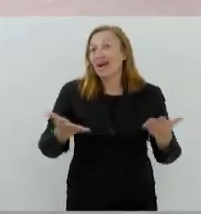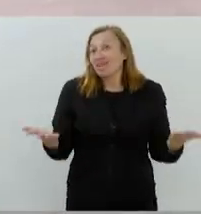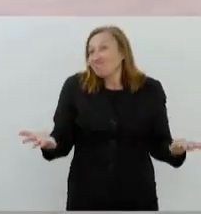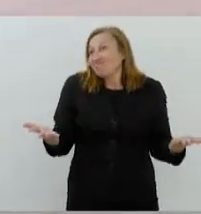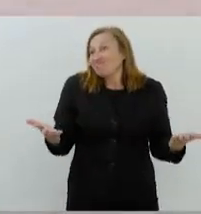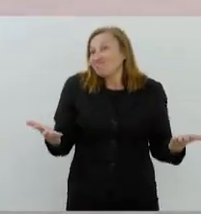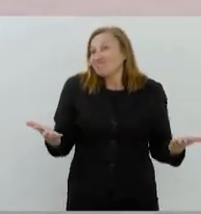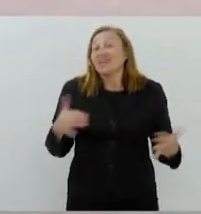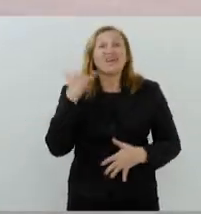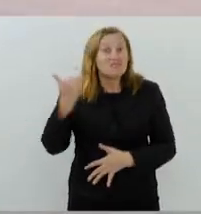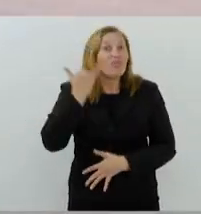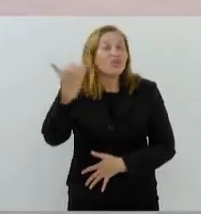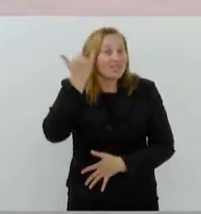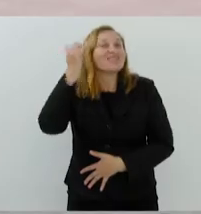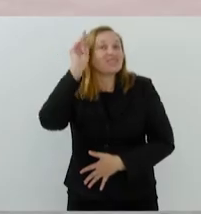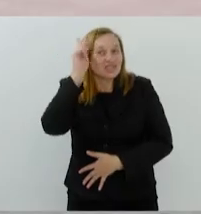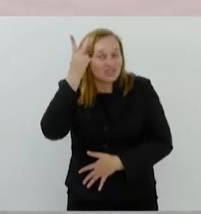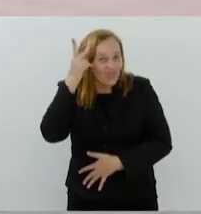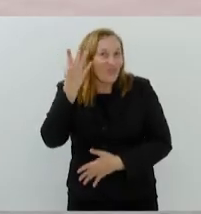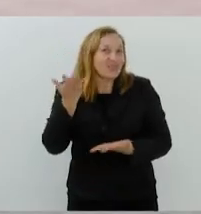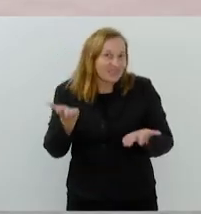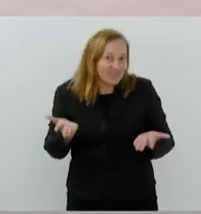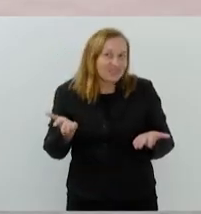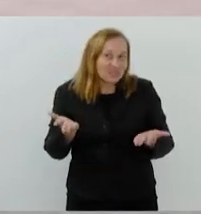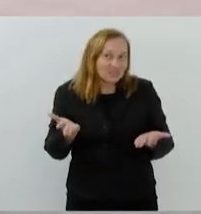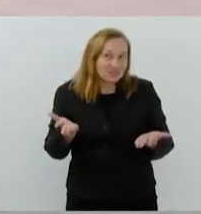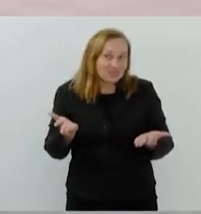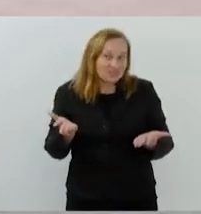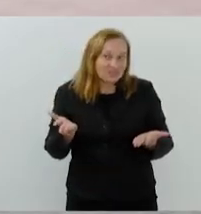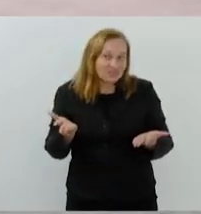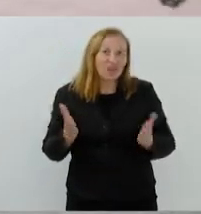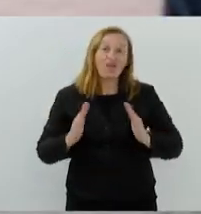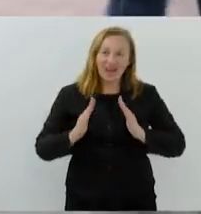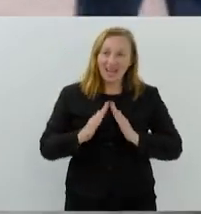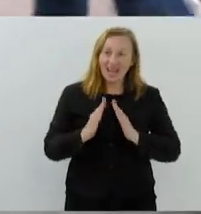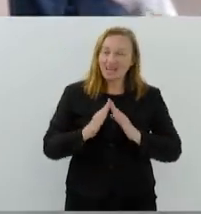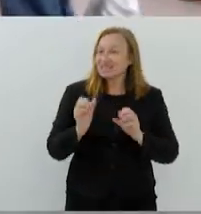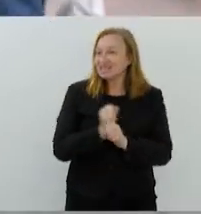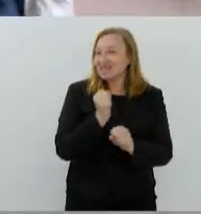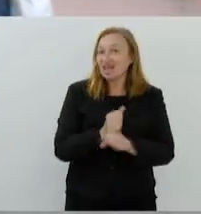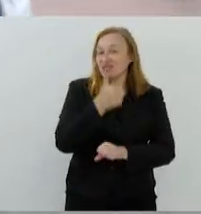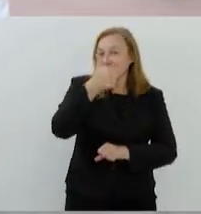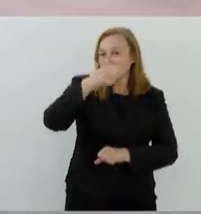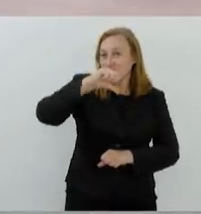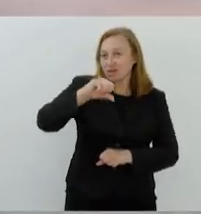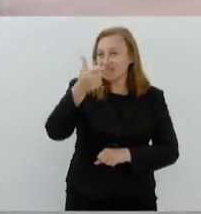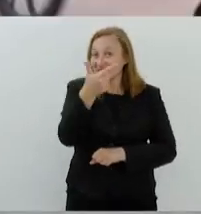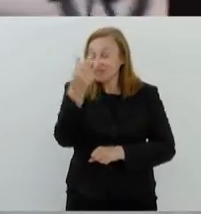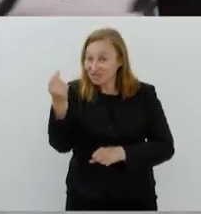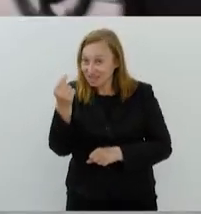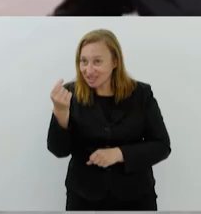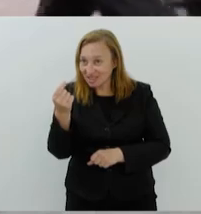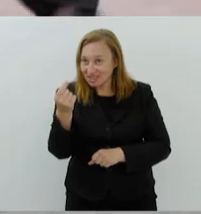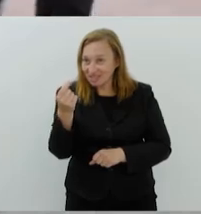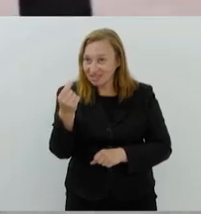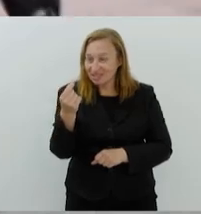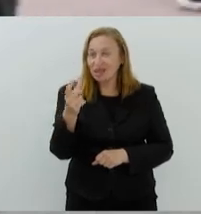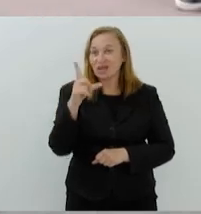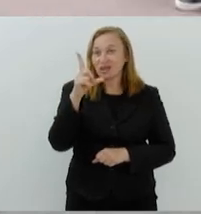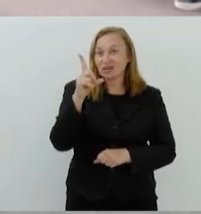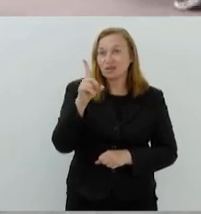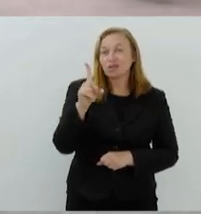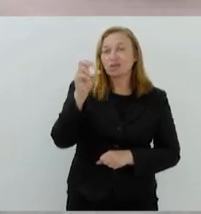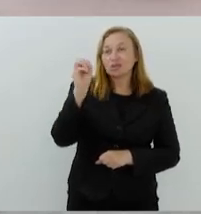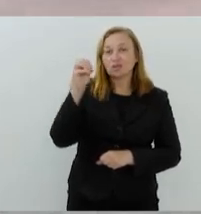maior importância histórica, inclusive. É uma casa construída em 1820, por encomenda de D. João